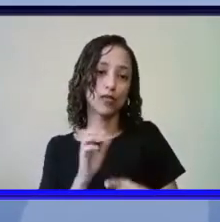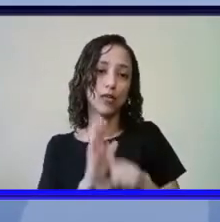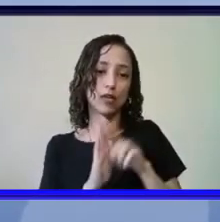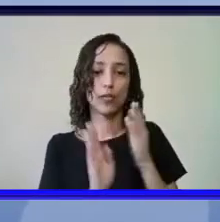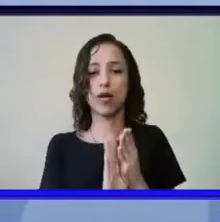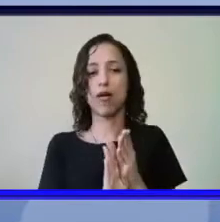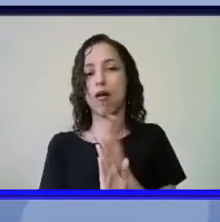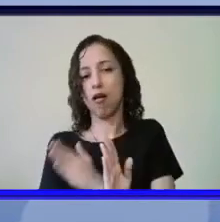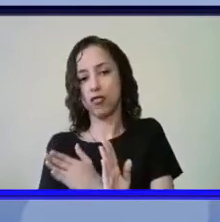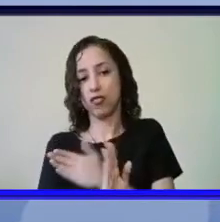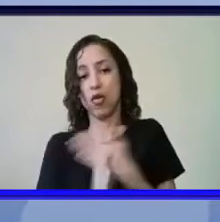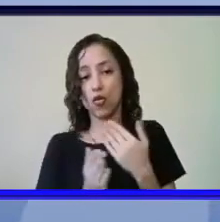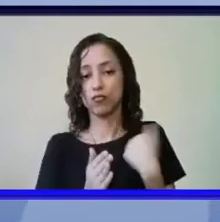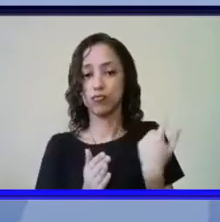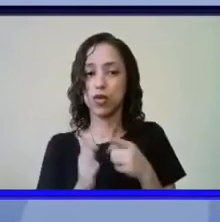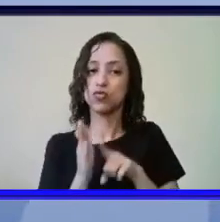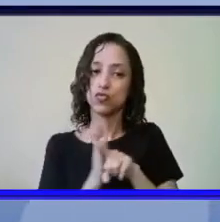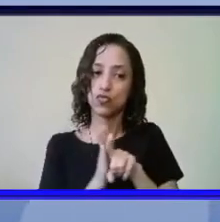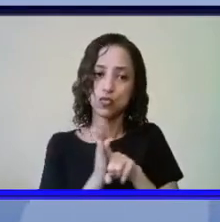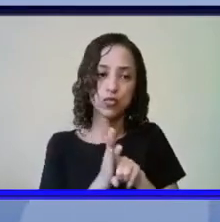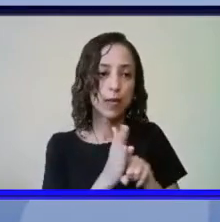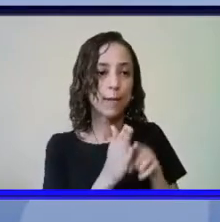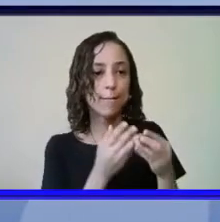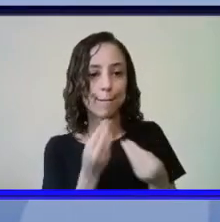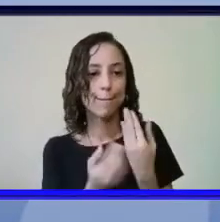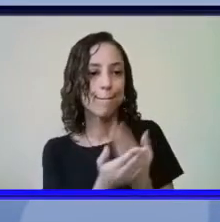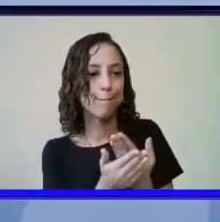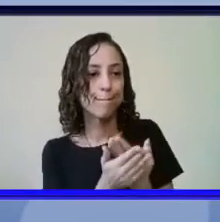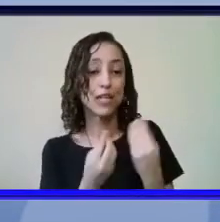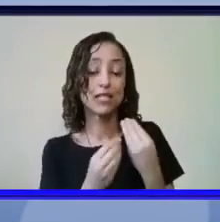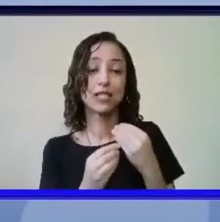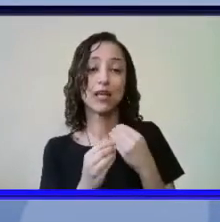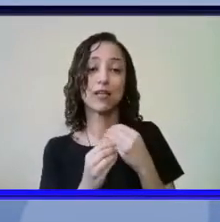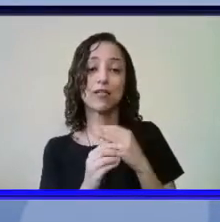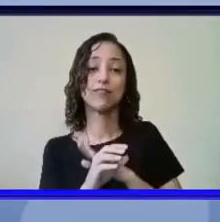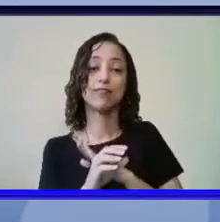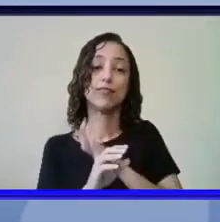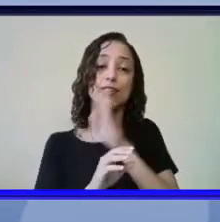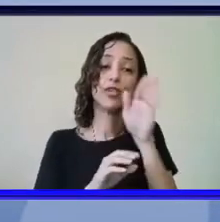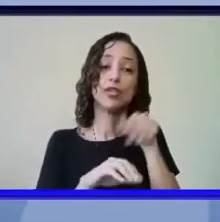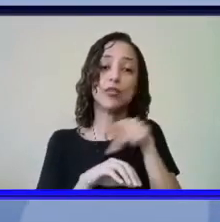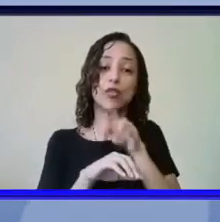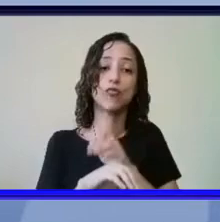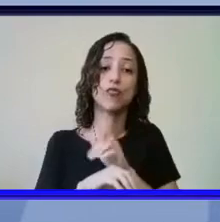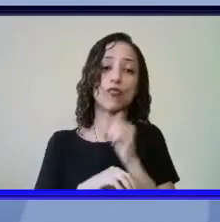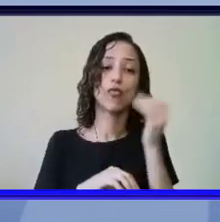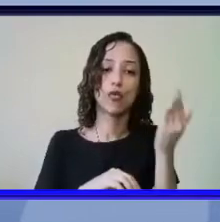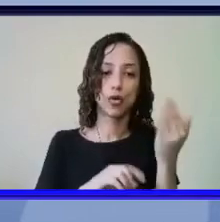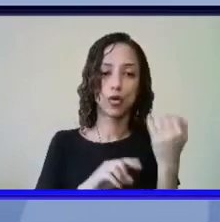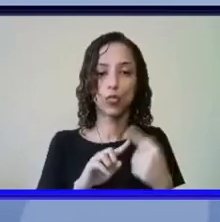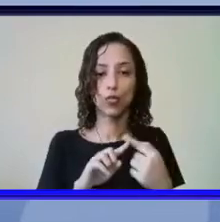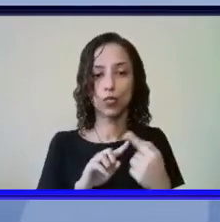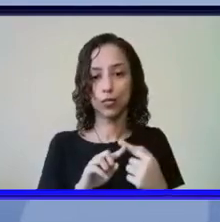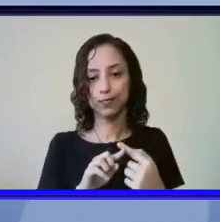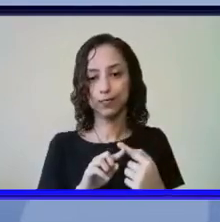para nós estudarmos infelizmente nós temos que ir lá porque as condições atuais